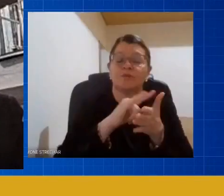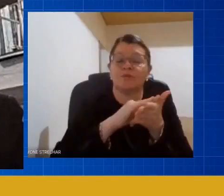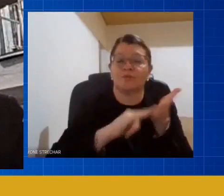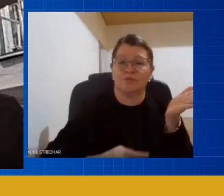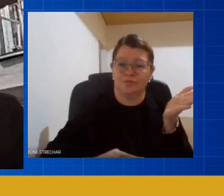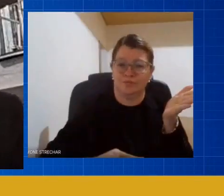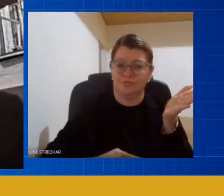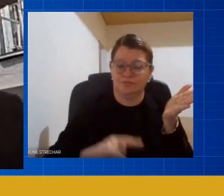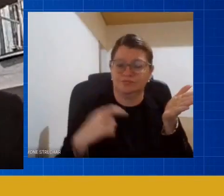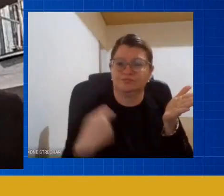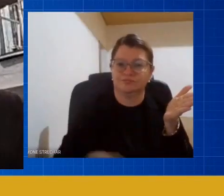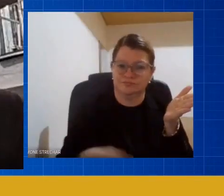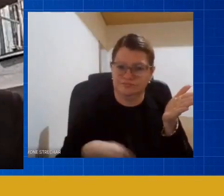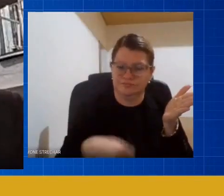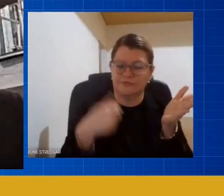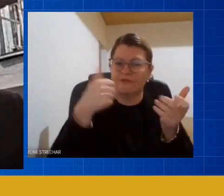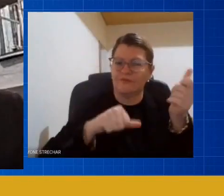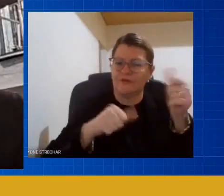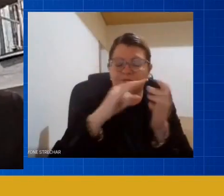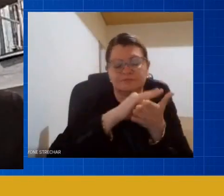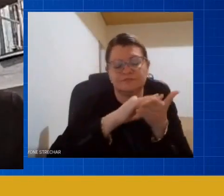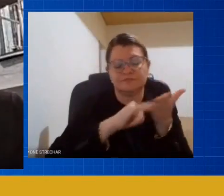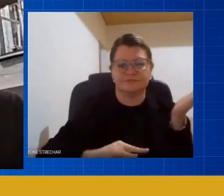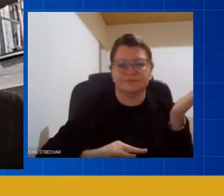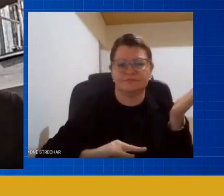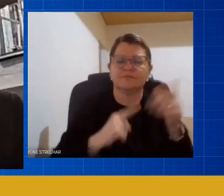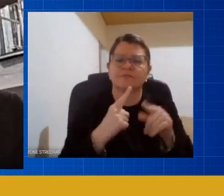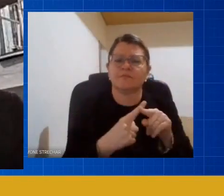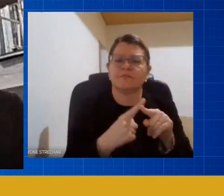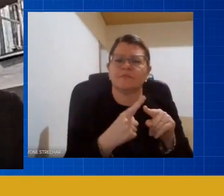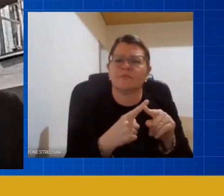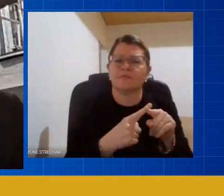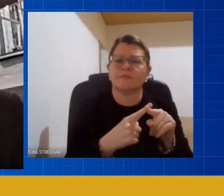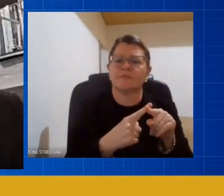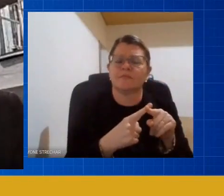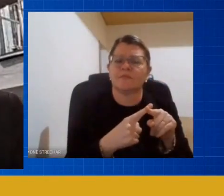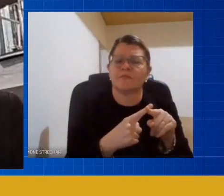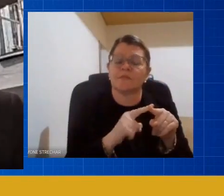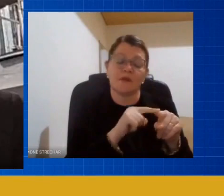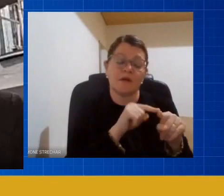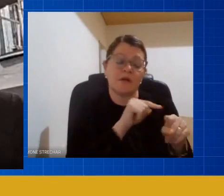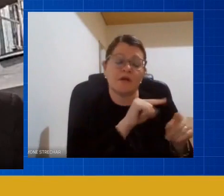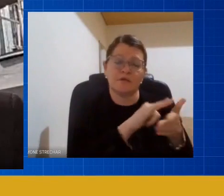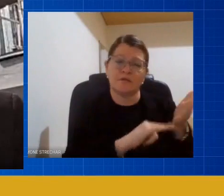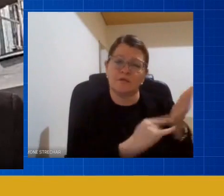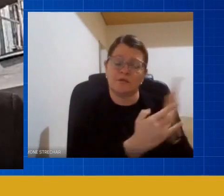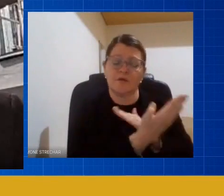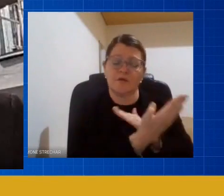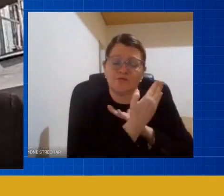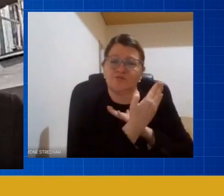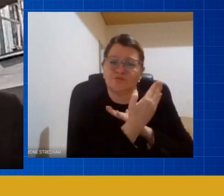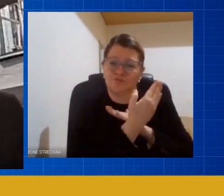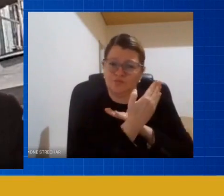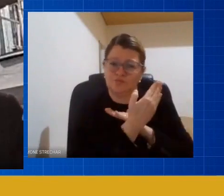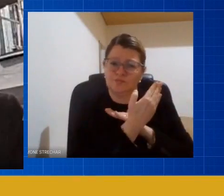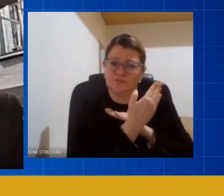porque a documentação permite ao pedagogo